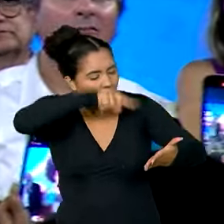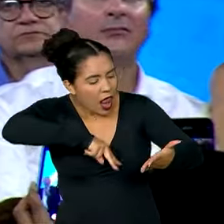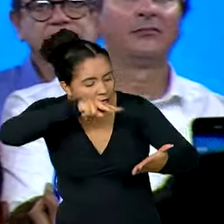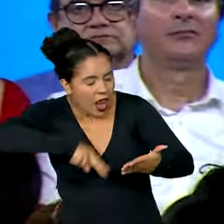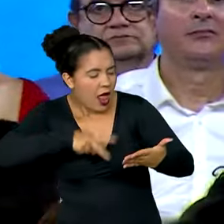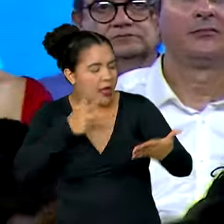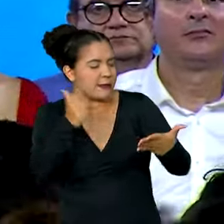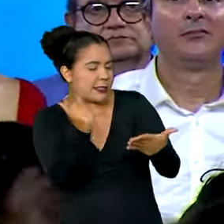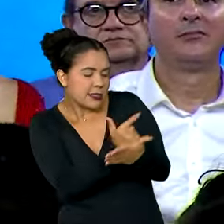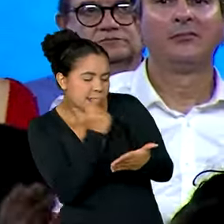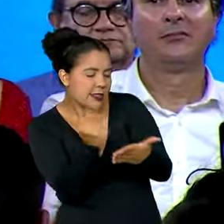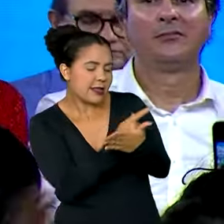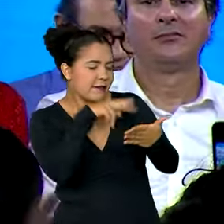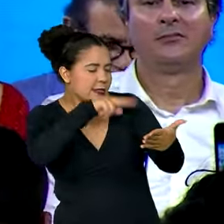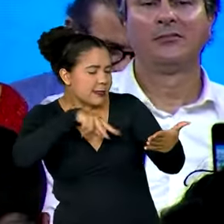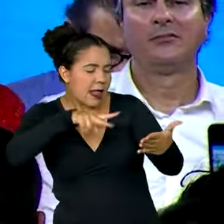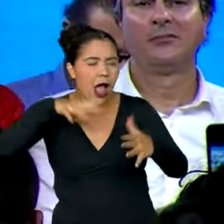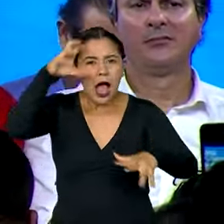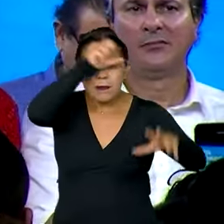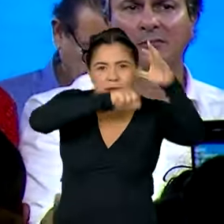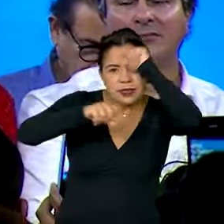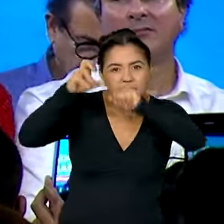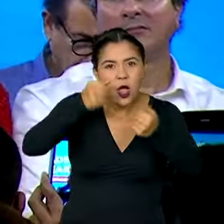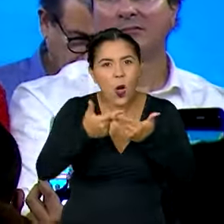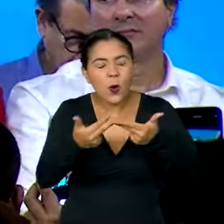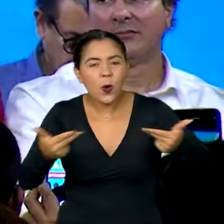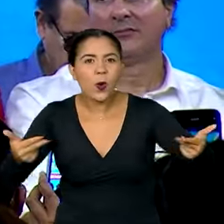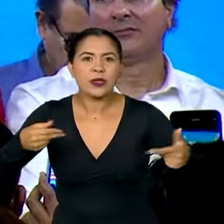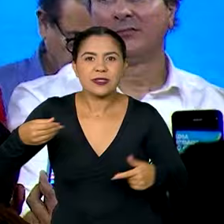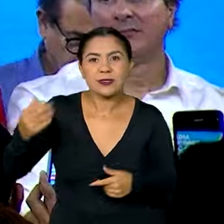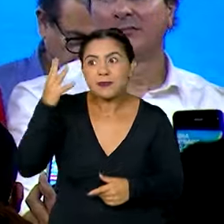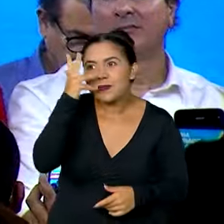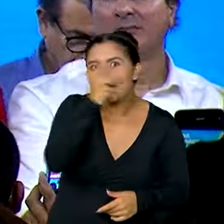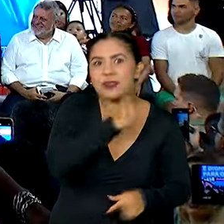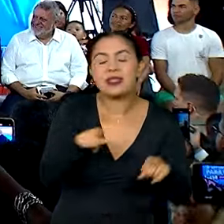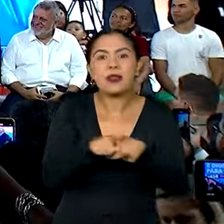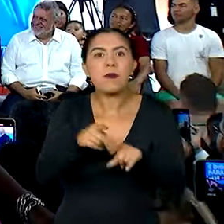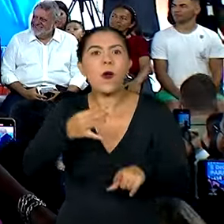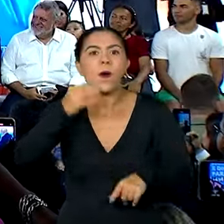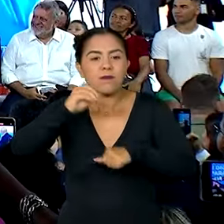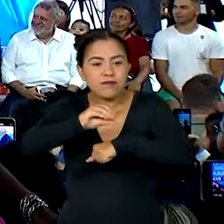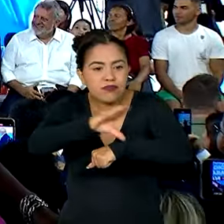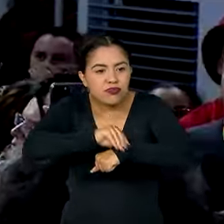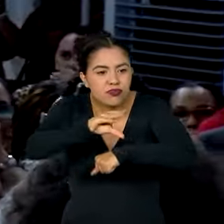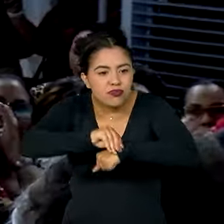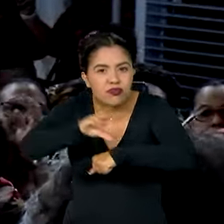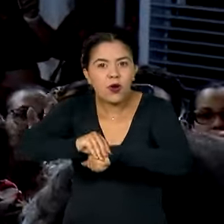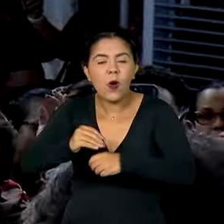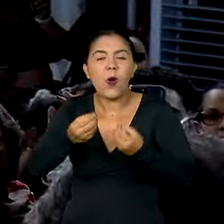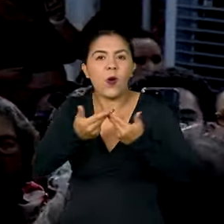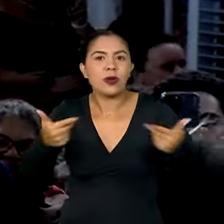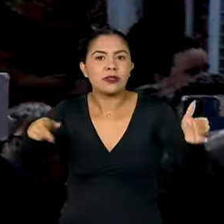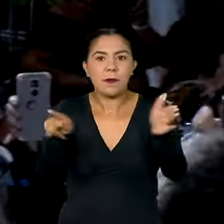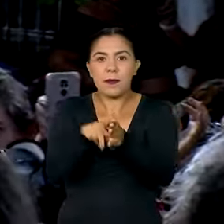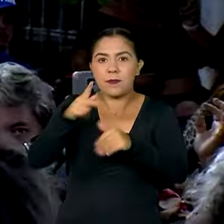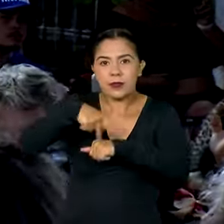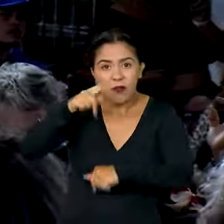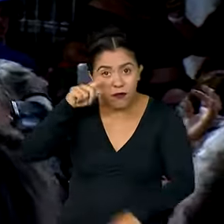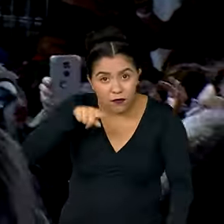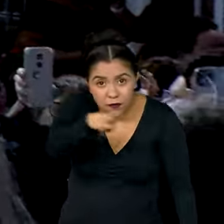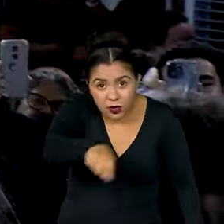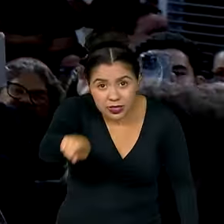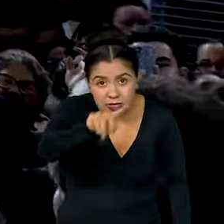história, aprender coisa bonita e conhecer a história do seu país. Empresário, se você puder contribuir